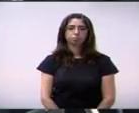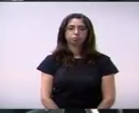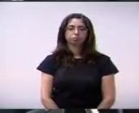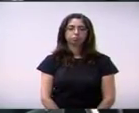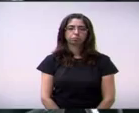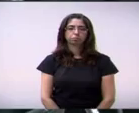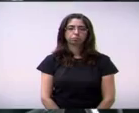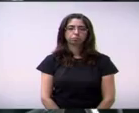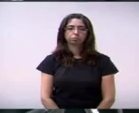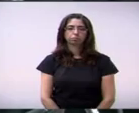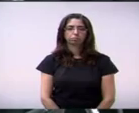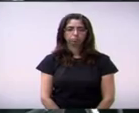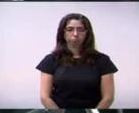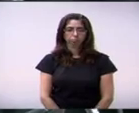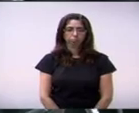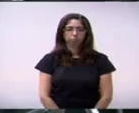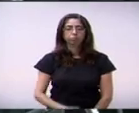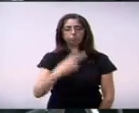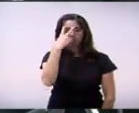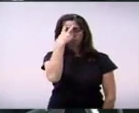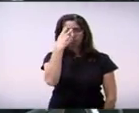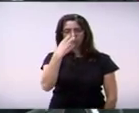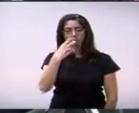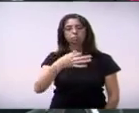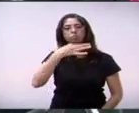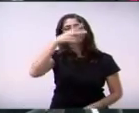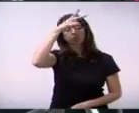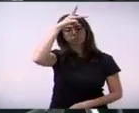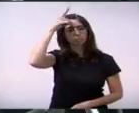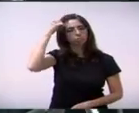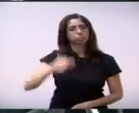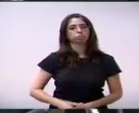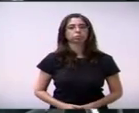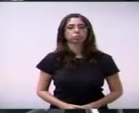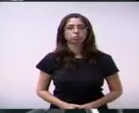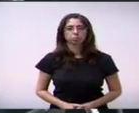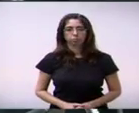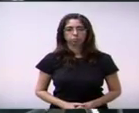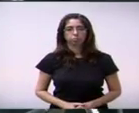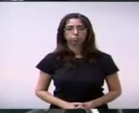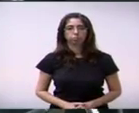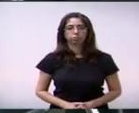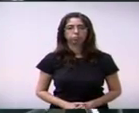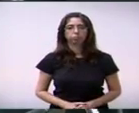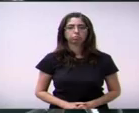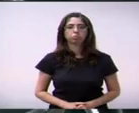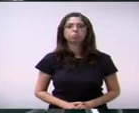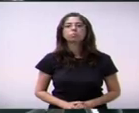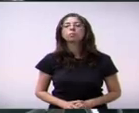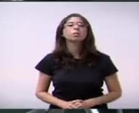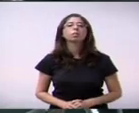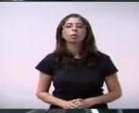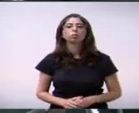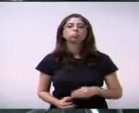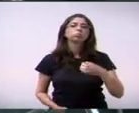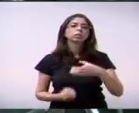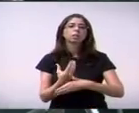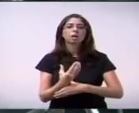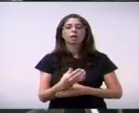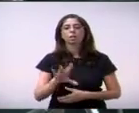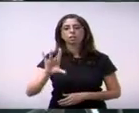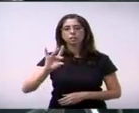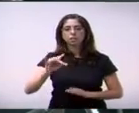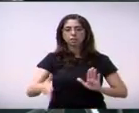224 do vereador Fábio Valadão sugere ao executivo a criação de um selo de certificação